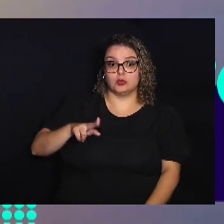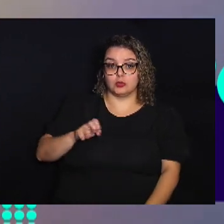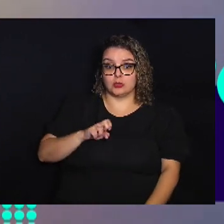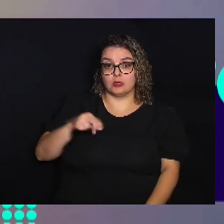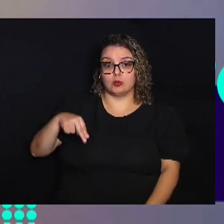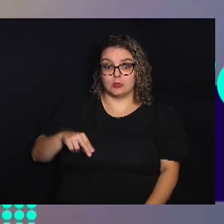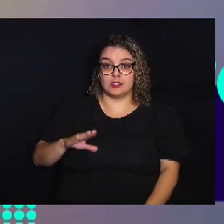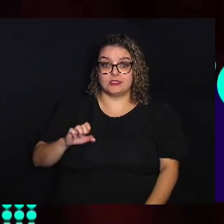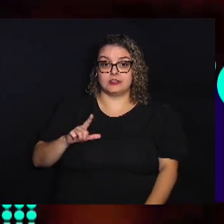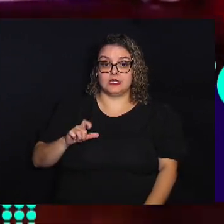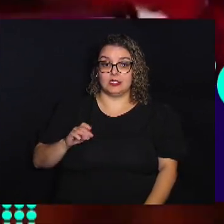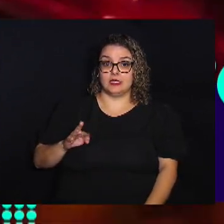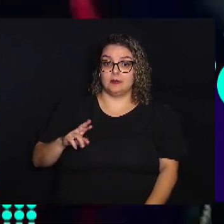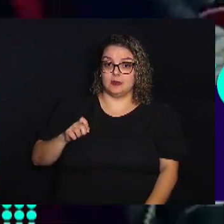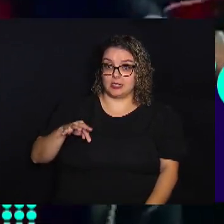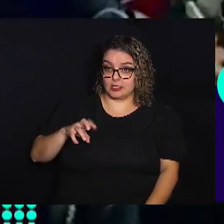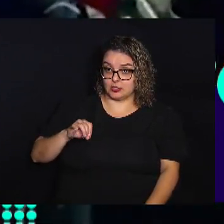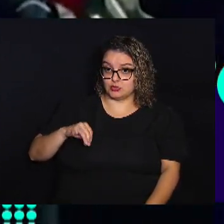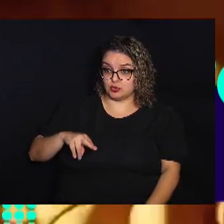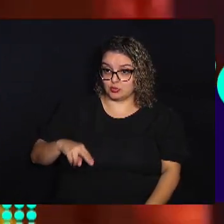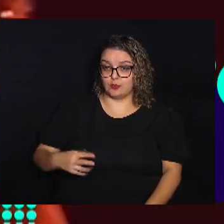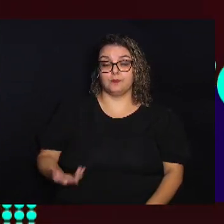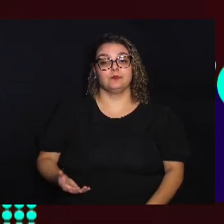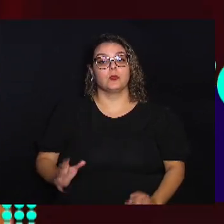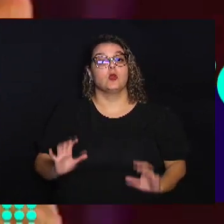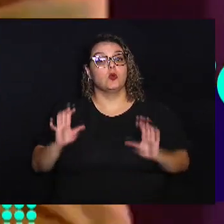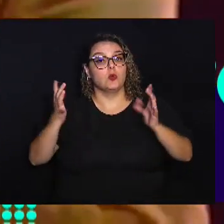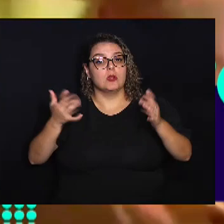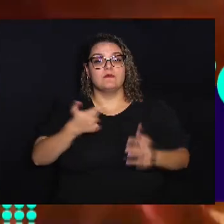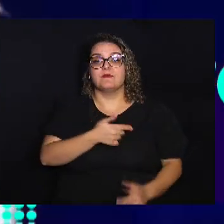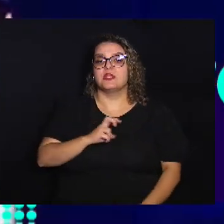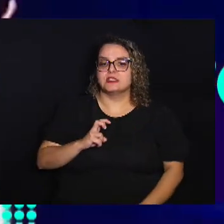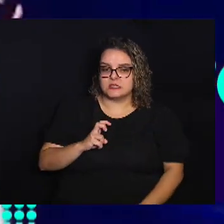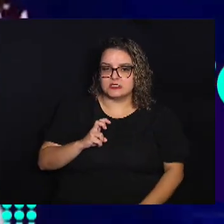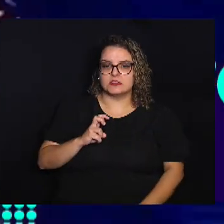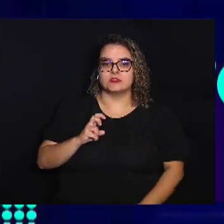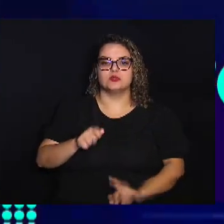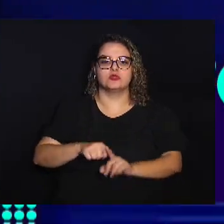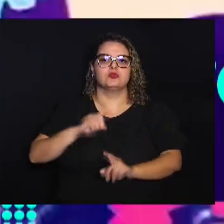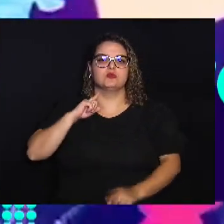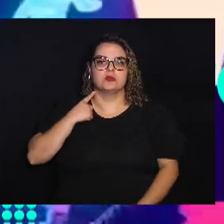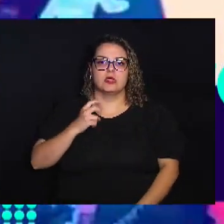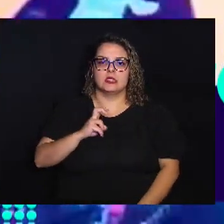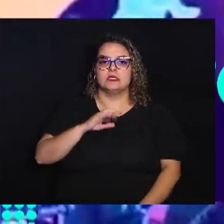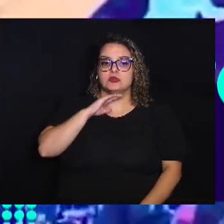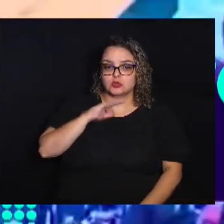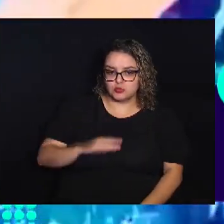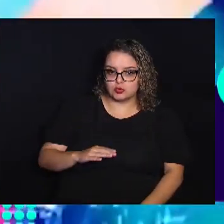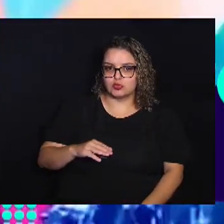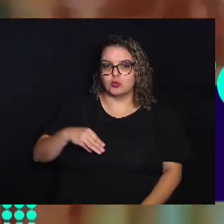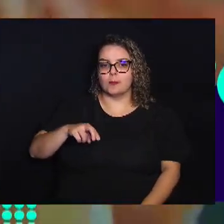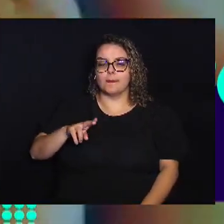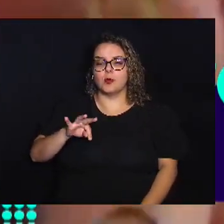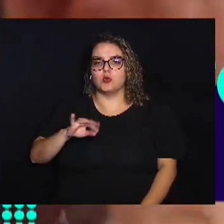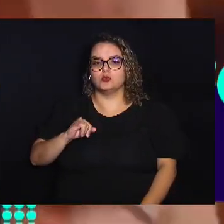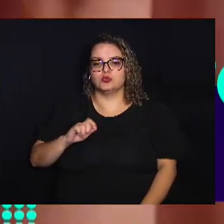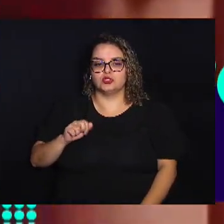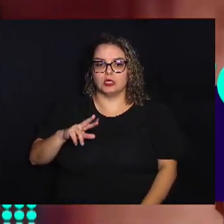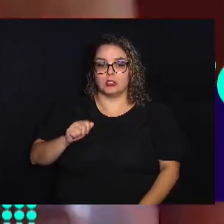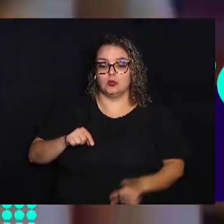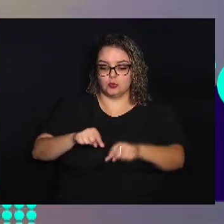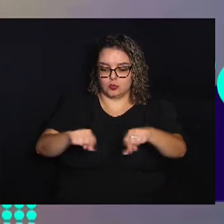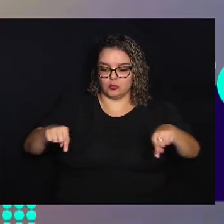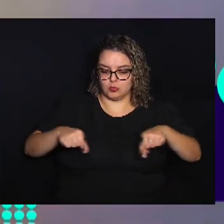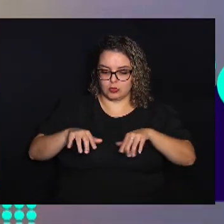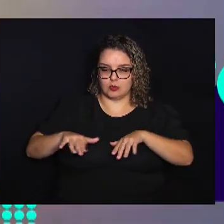Concert Faremos um grande show No dia 25 de maio Sábado Às 20 horas No Claro Multicarena Em Campinas No estacionamento Do shopping